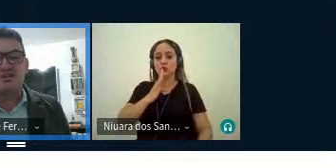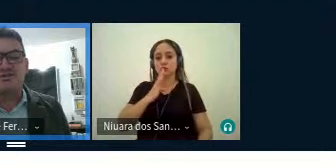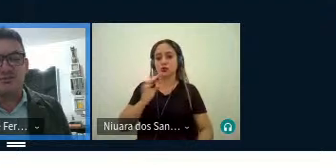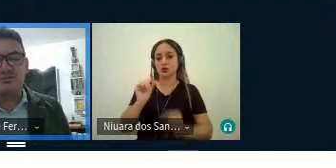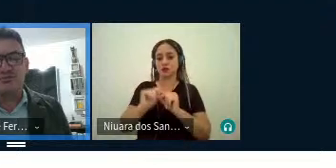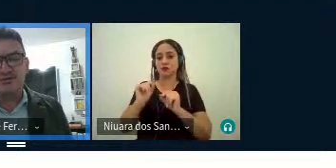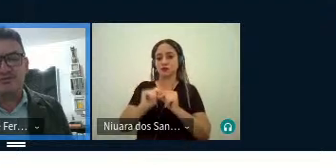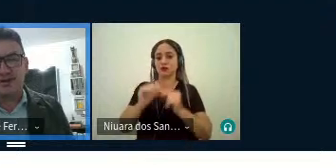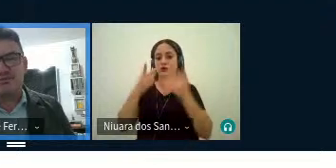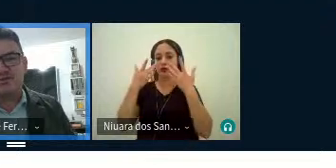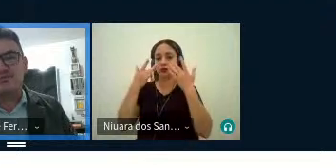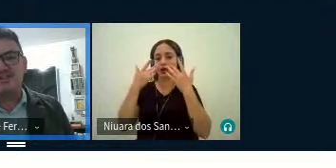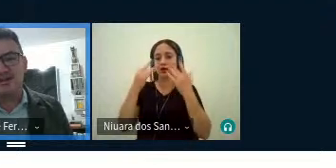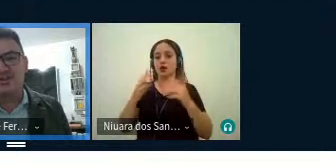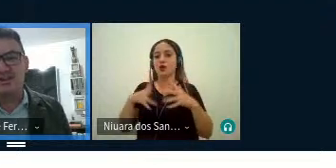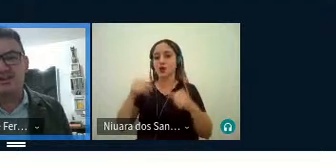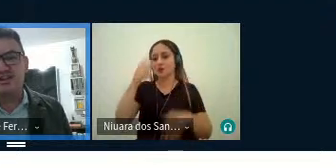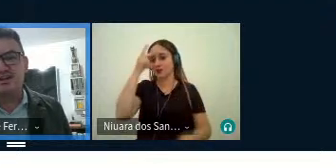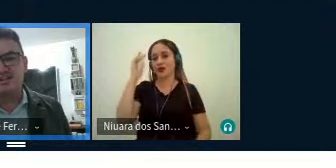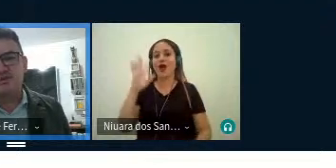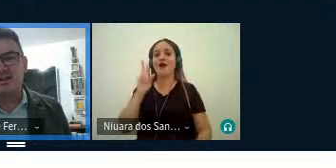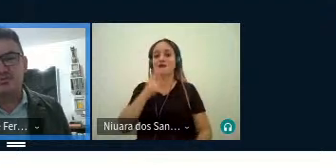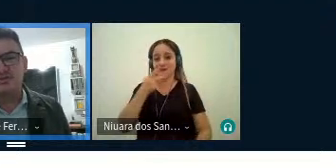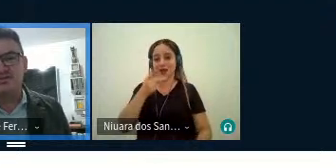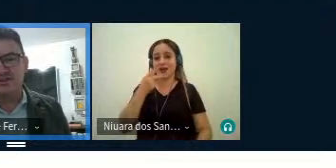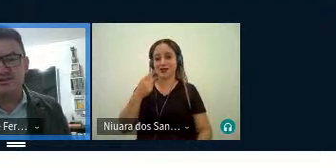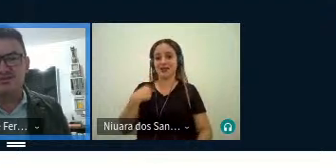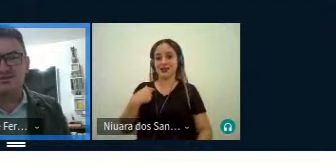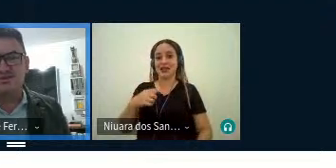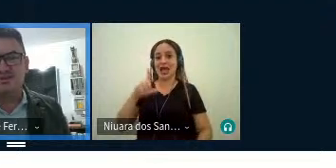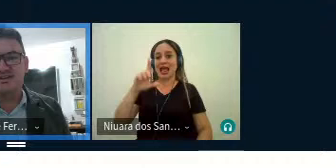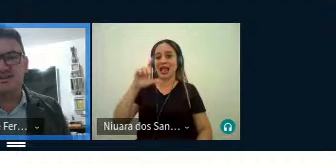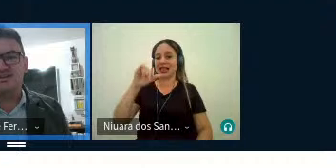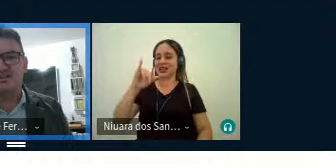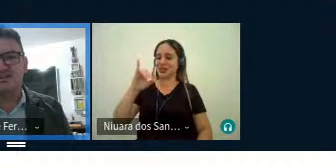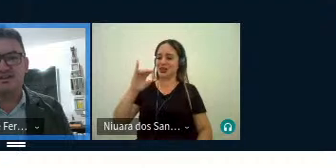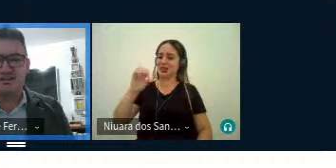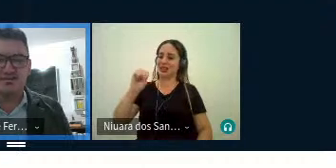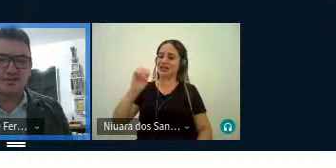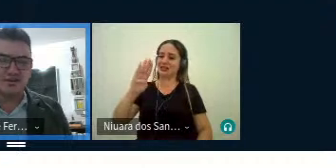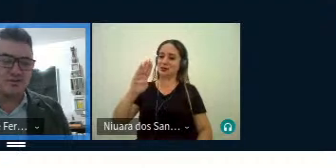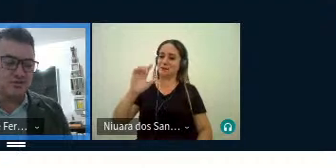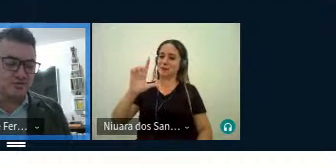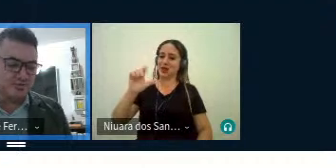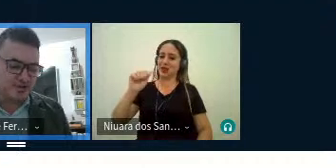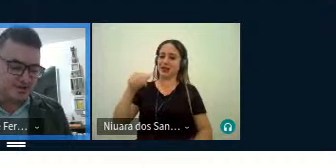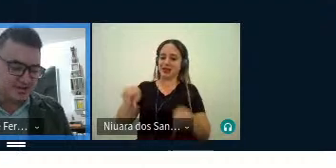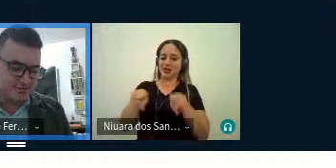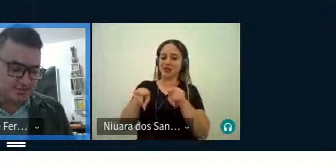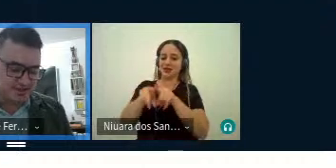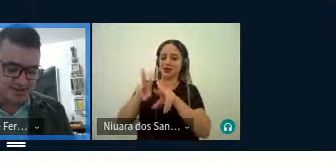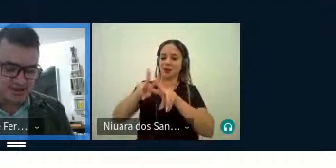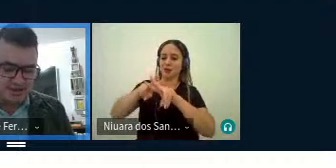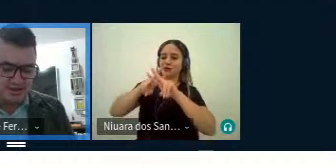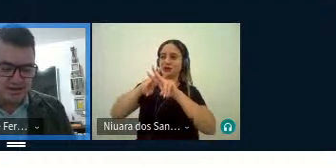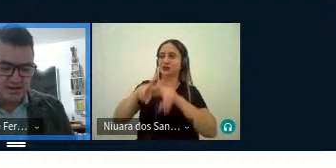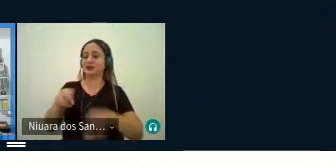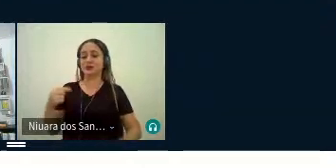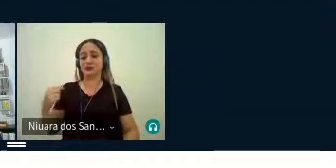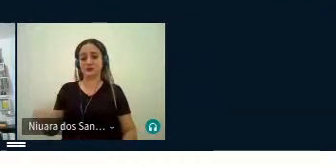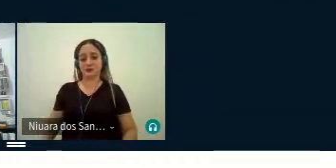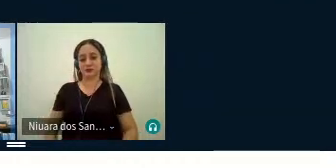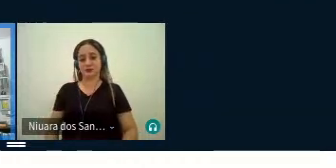de teatro, e todo mundo, quando fala o nome, sabe quem é que é Lisbela e o prisioneiro. Então, ele é o autor também dessa peça.